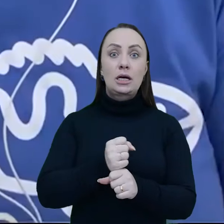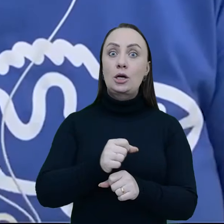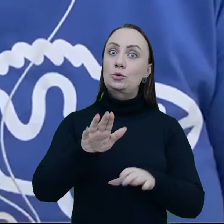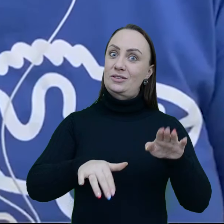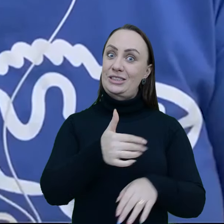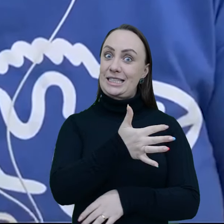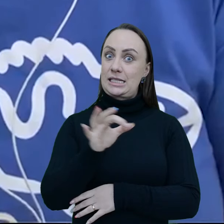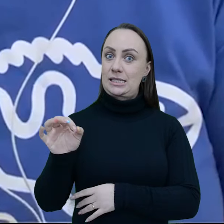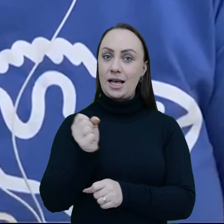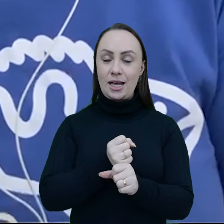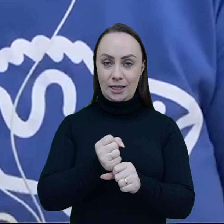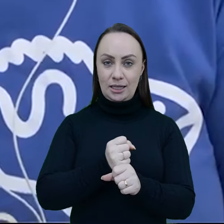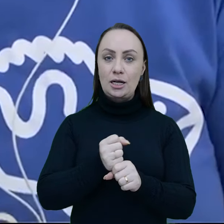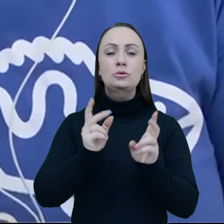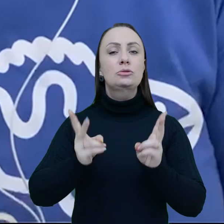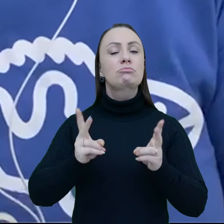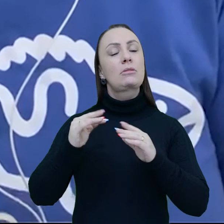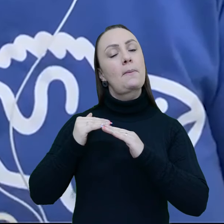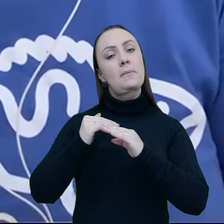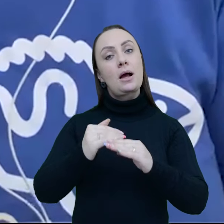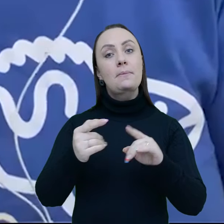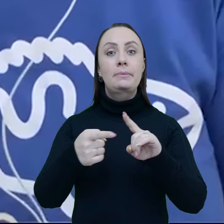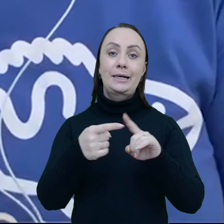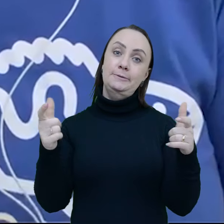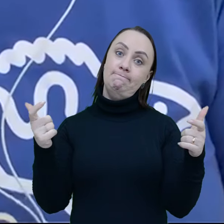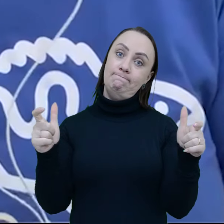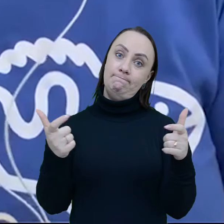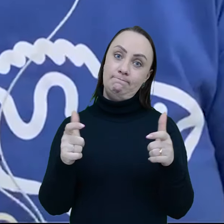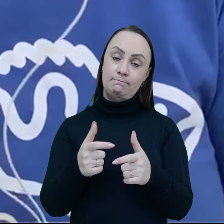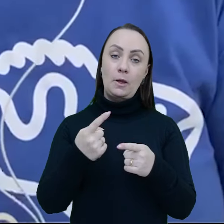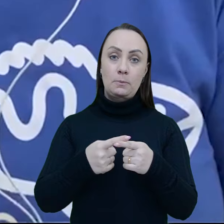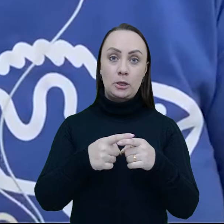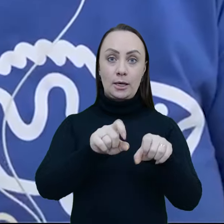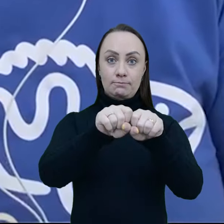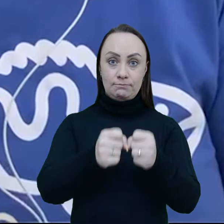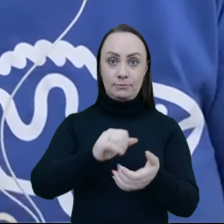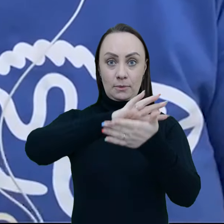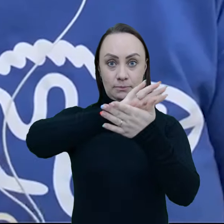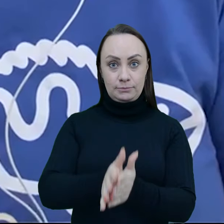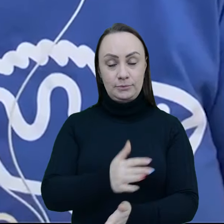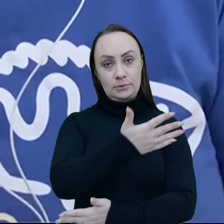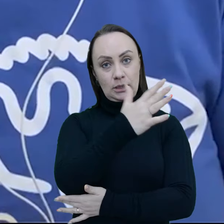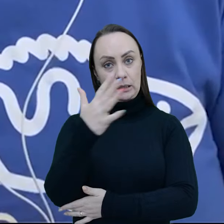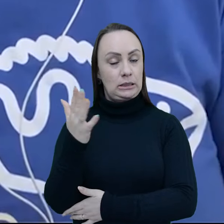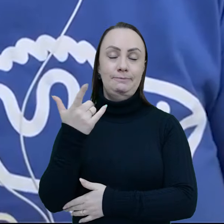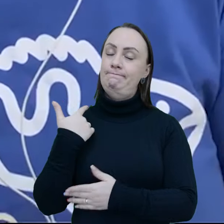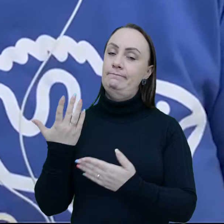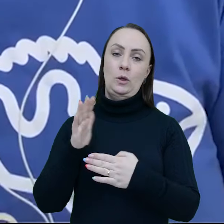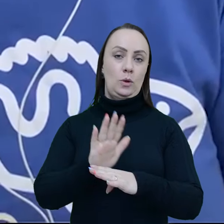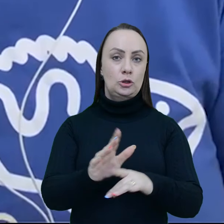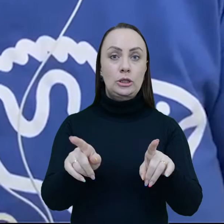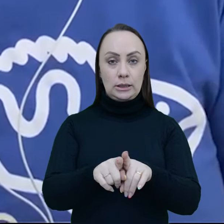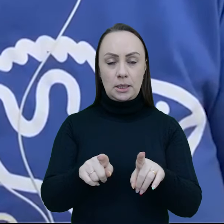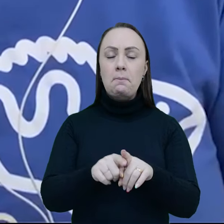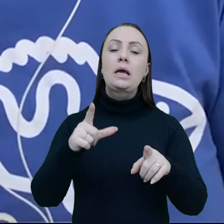décadas, até séculos, da mesma forma, mas cada vez menos, porque a degradação do ambiente não ajuda. Também pescarias de grande escala, na qual um